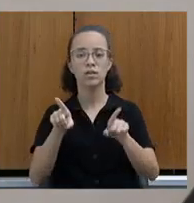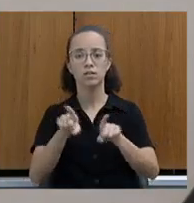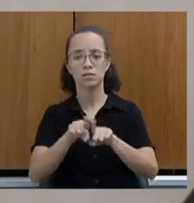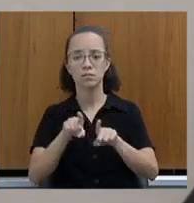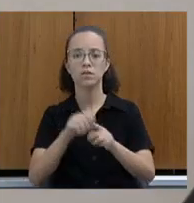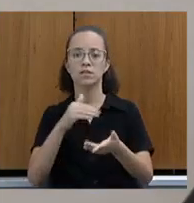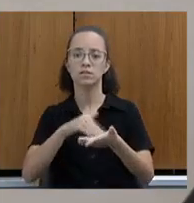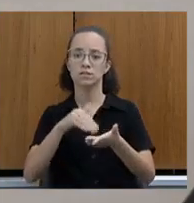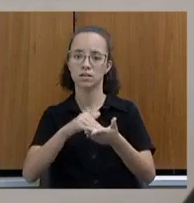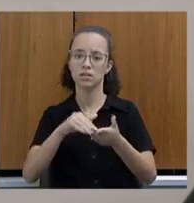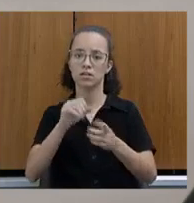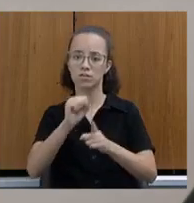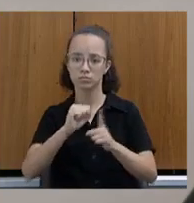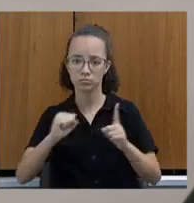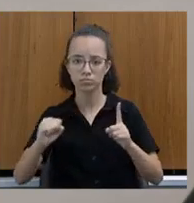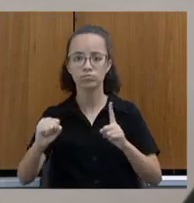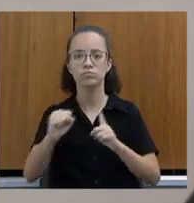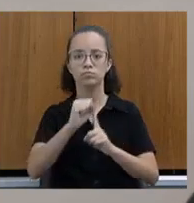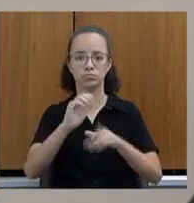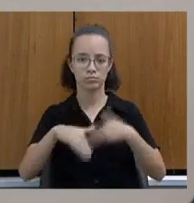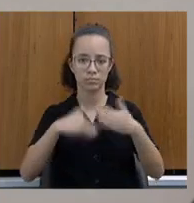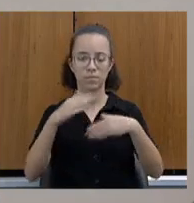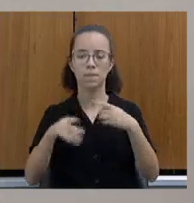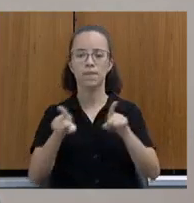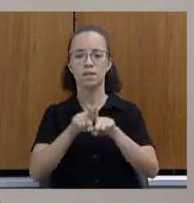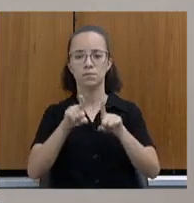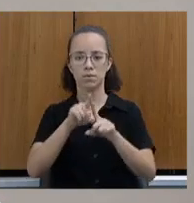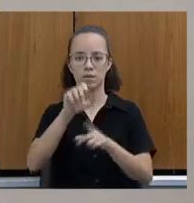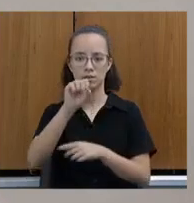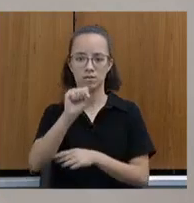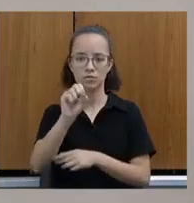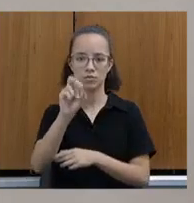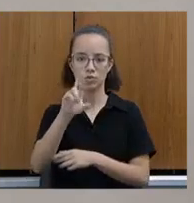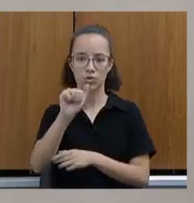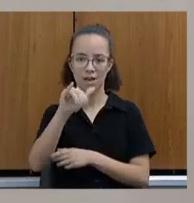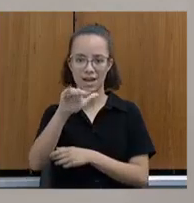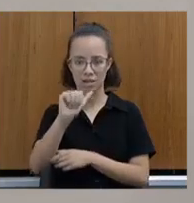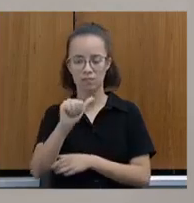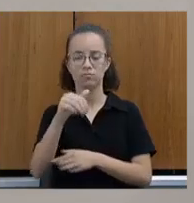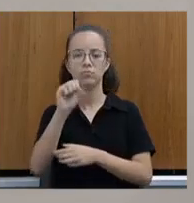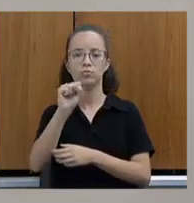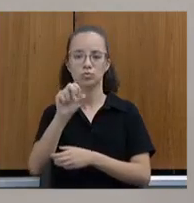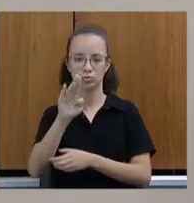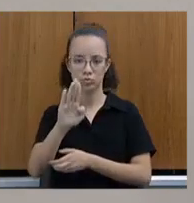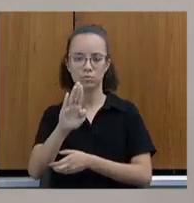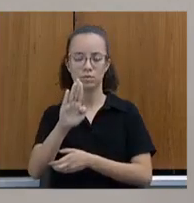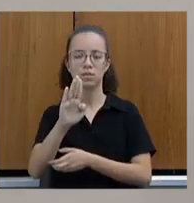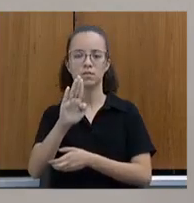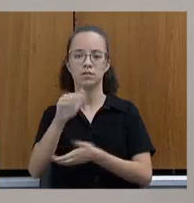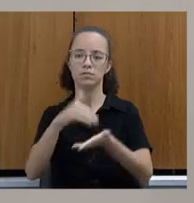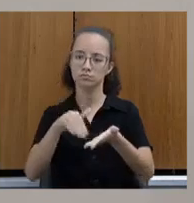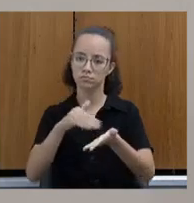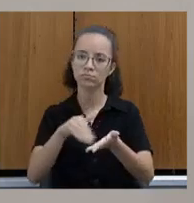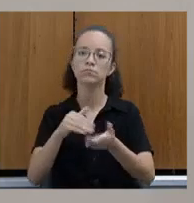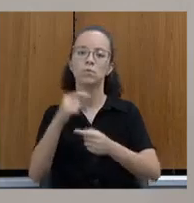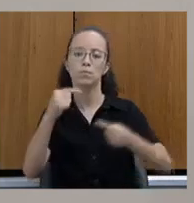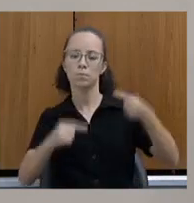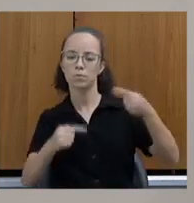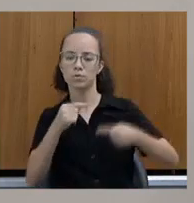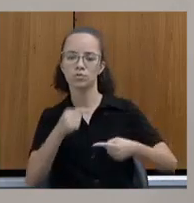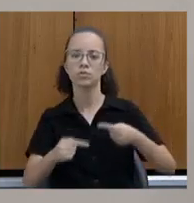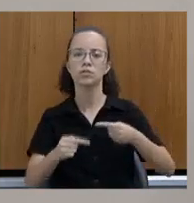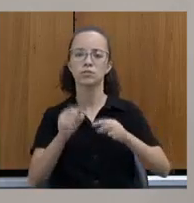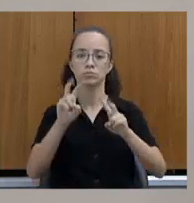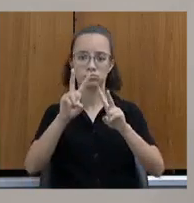de Desenvolvimento Social, Soraya Romina dos Santos, subsecretária da Subsecretaria de Política sobre